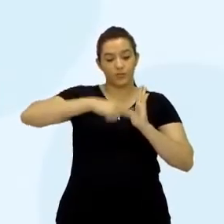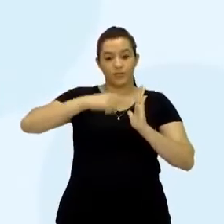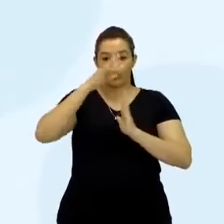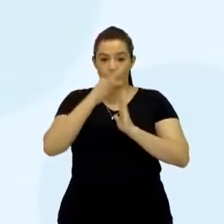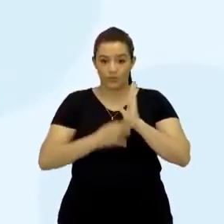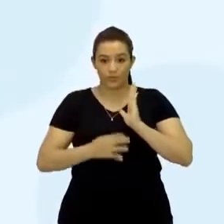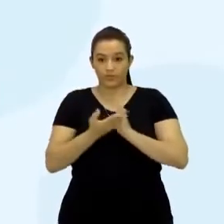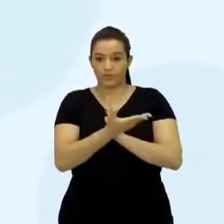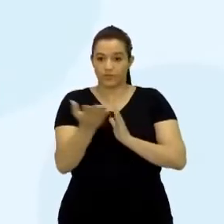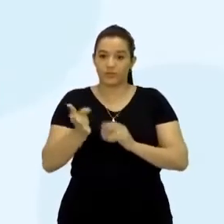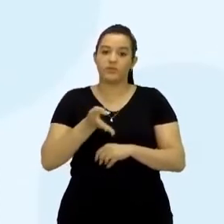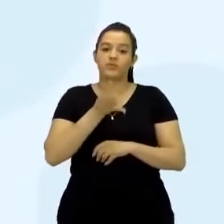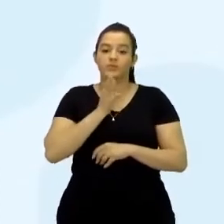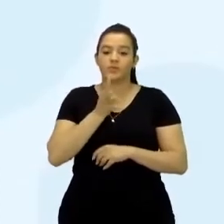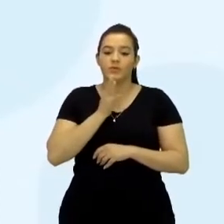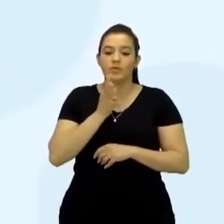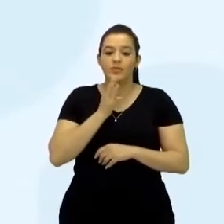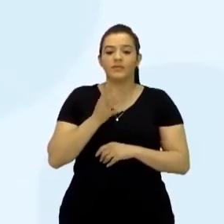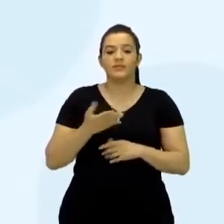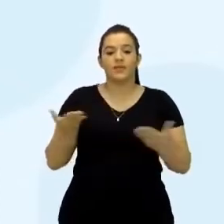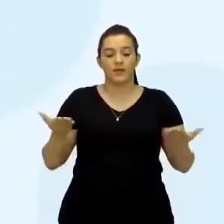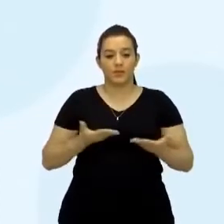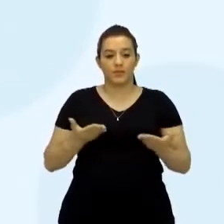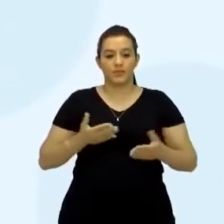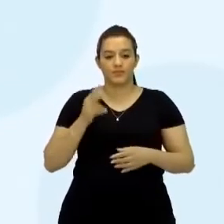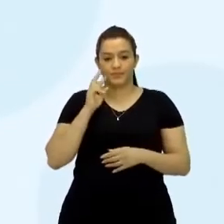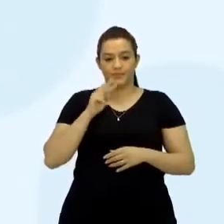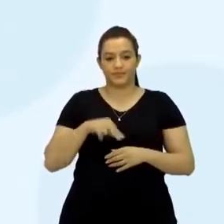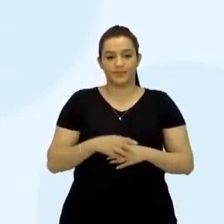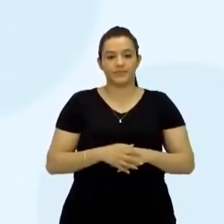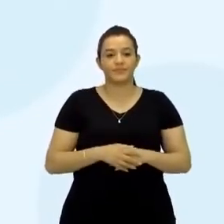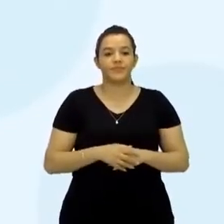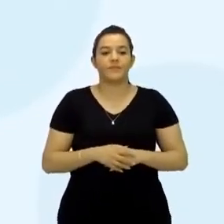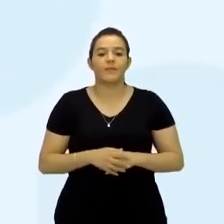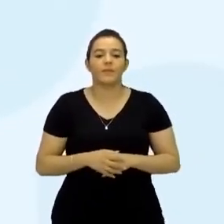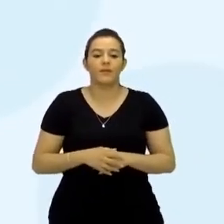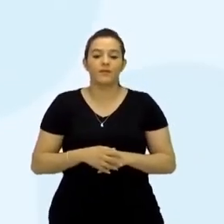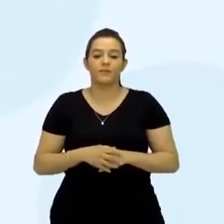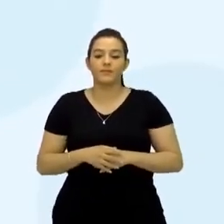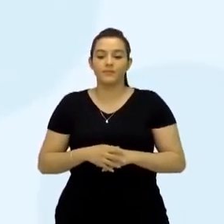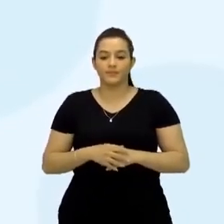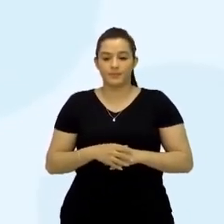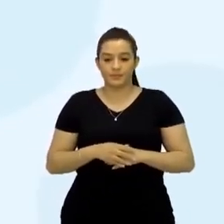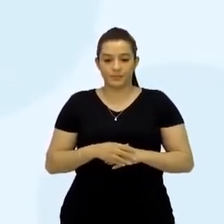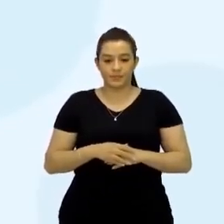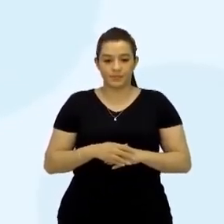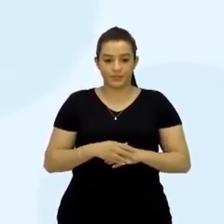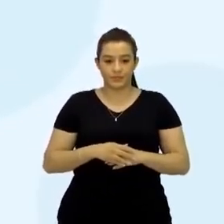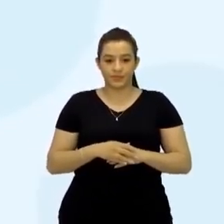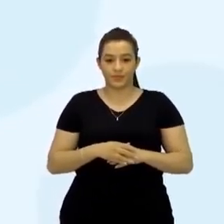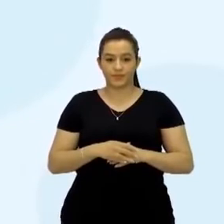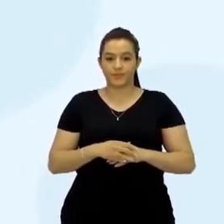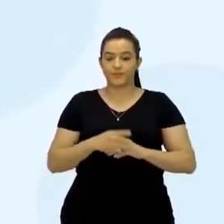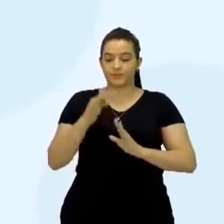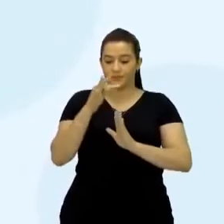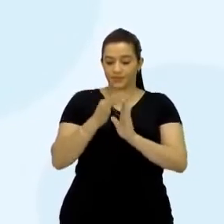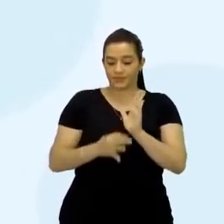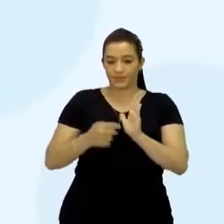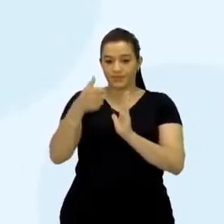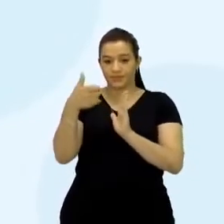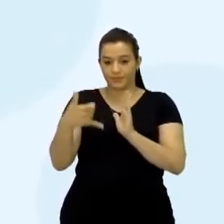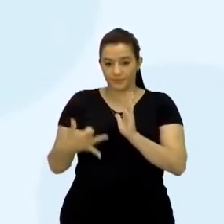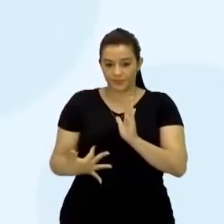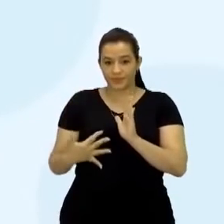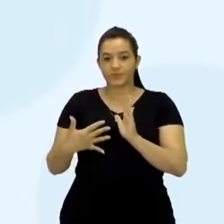você já sabe o contexto aí do mito da caverna, vamos lá. Para além do mito e da caverna, o texto a seguir é a